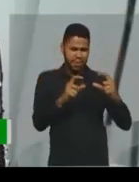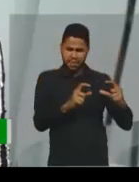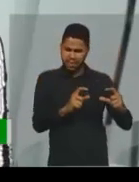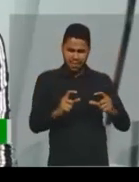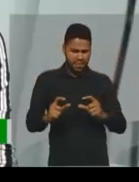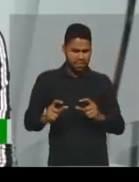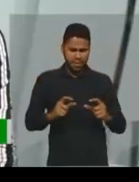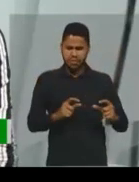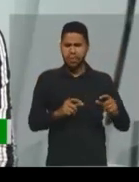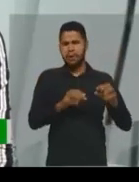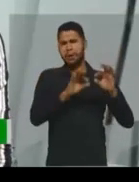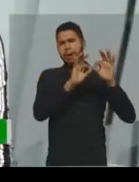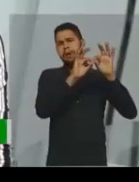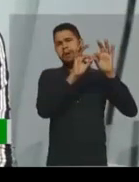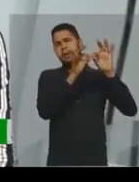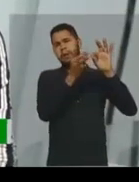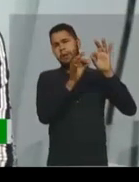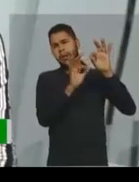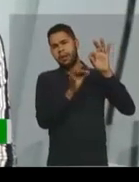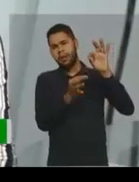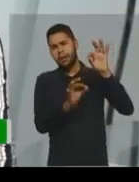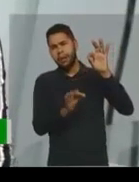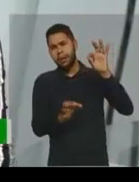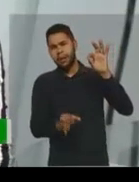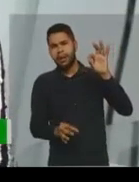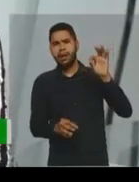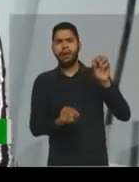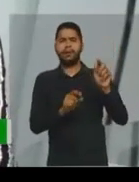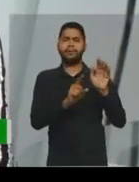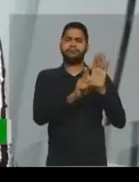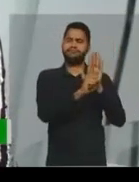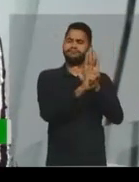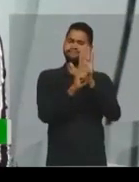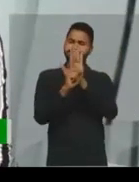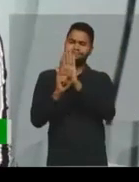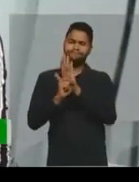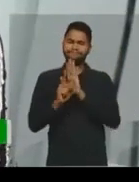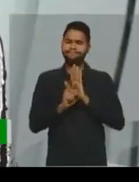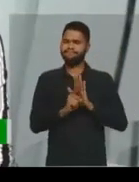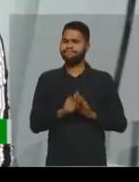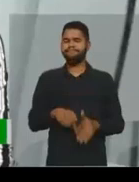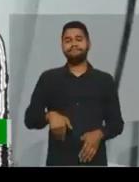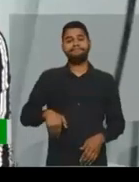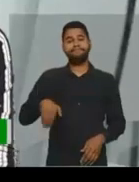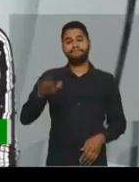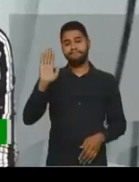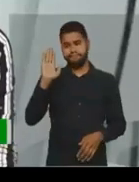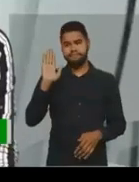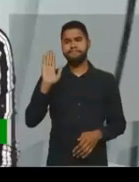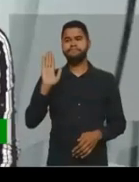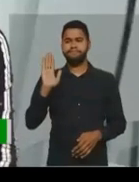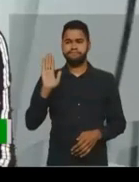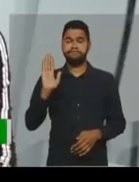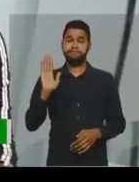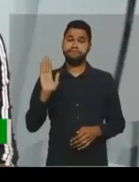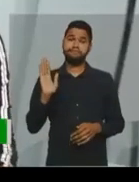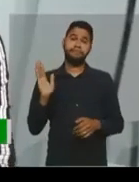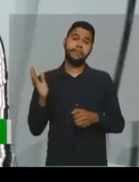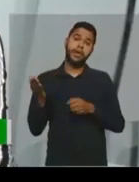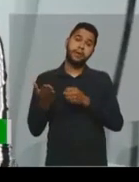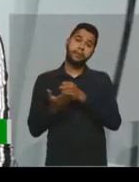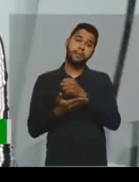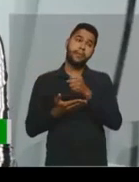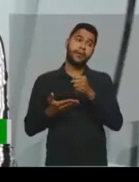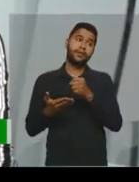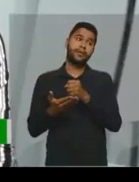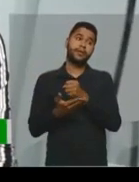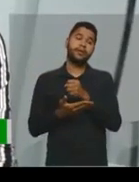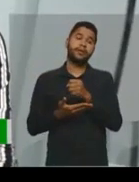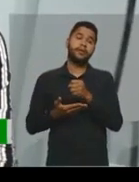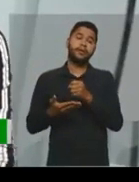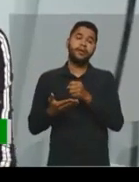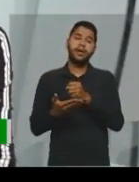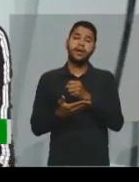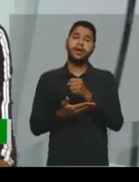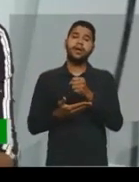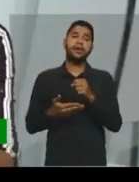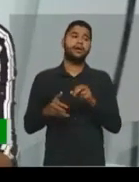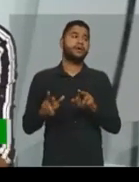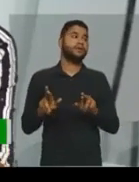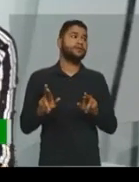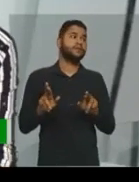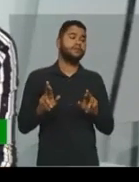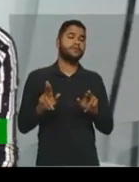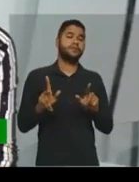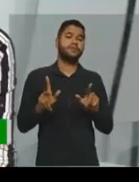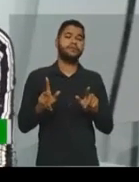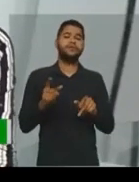narrativa mais longa, com mais personagens, né? Então, basicamente, é essa a diferença.